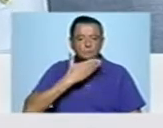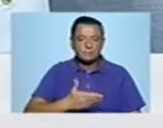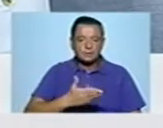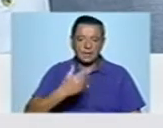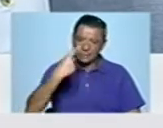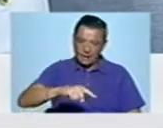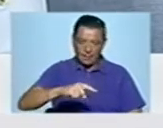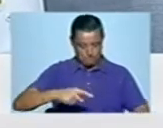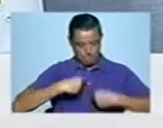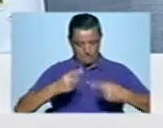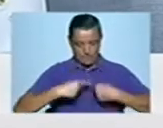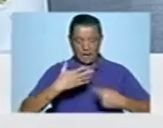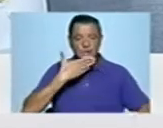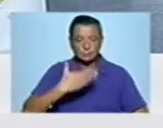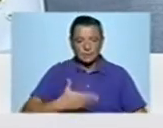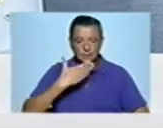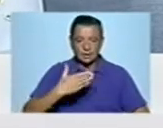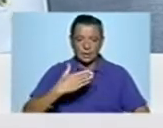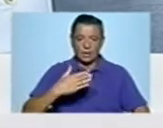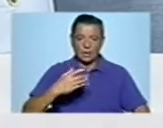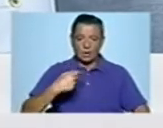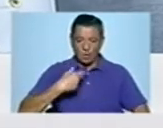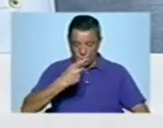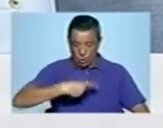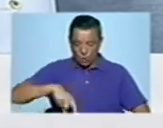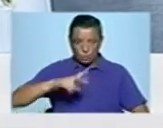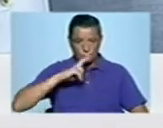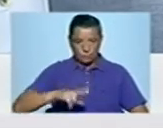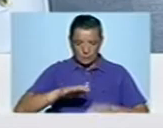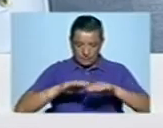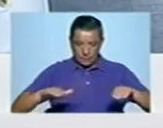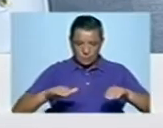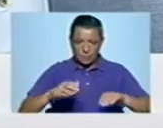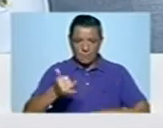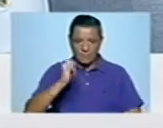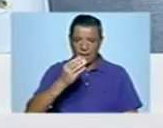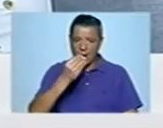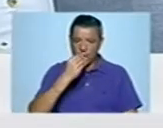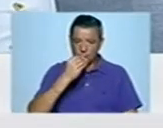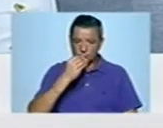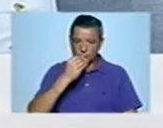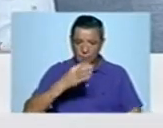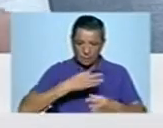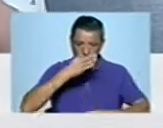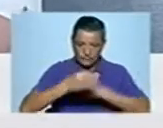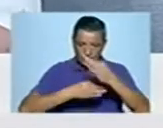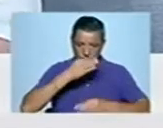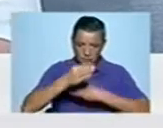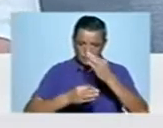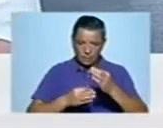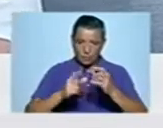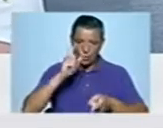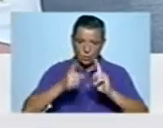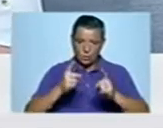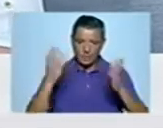ter experiências. E a gastronomia, aliás, nós, os portugueses, conseguimos estar à mesa ou ao almoço, ao almoçar e a falar no que é já vamos